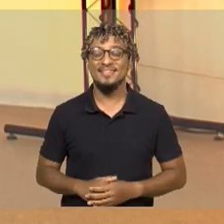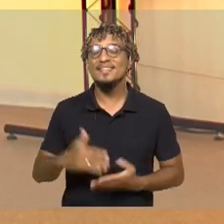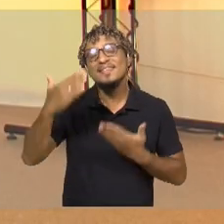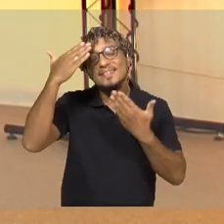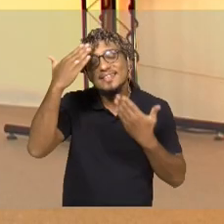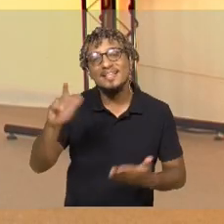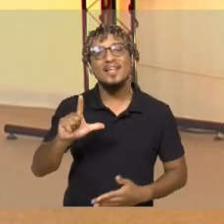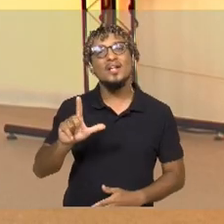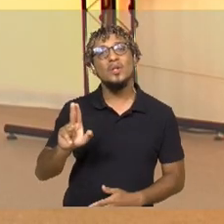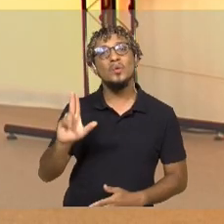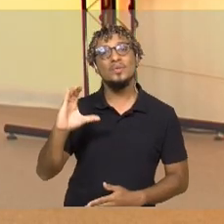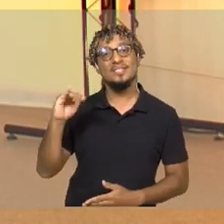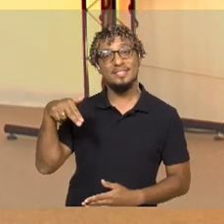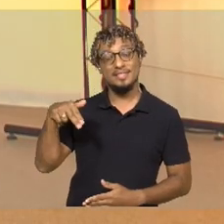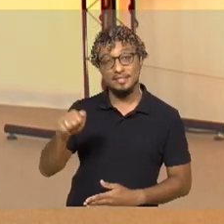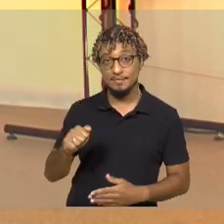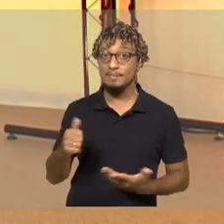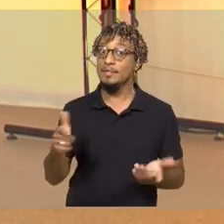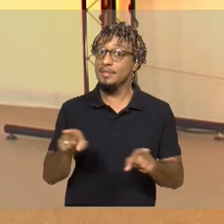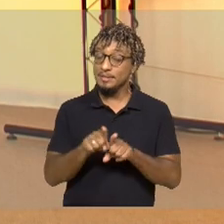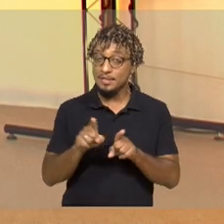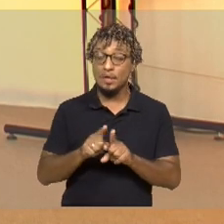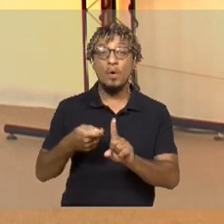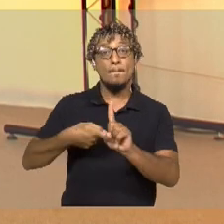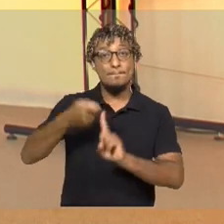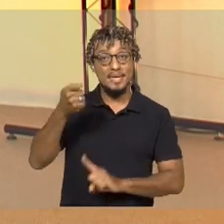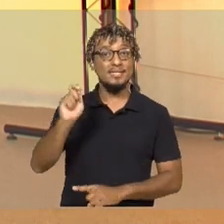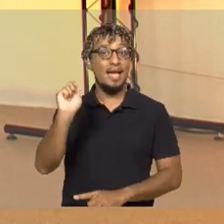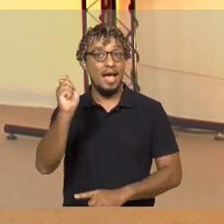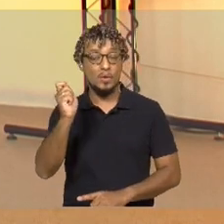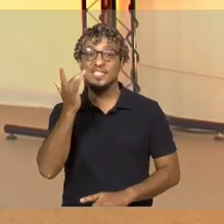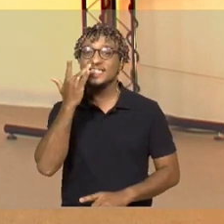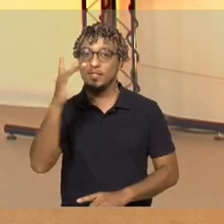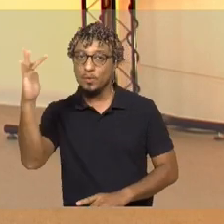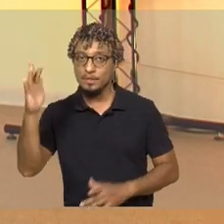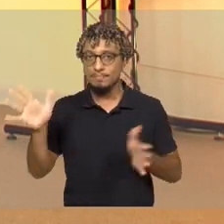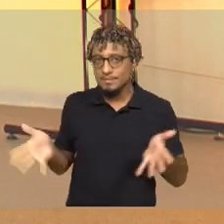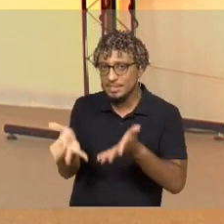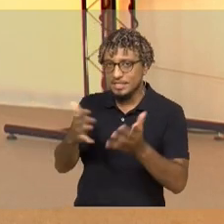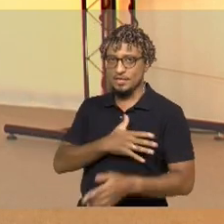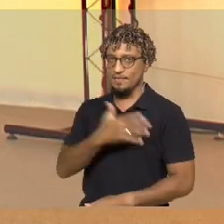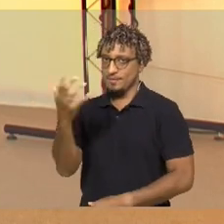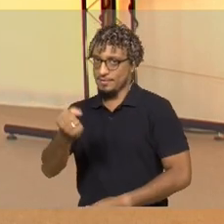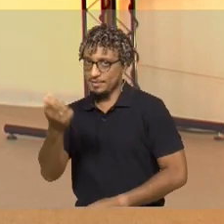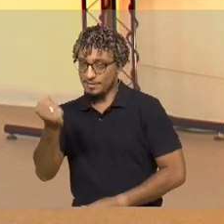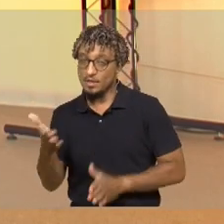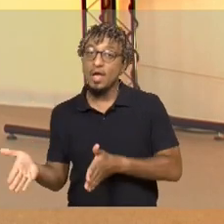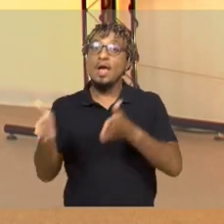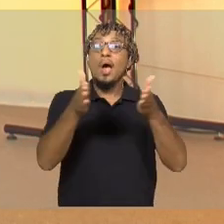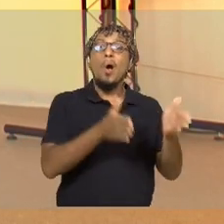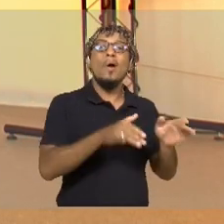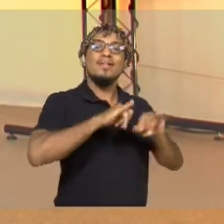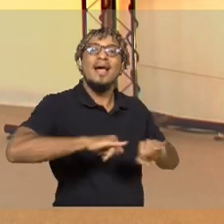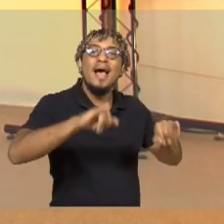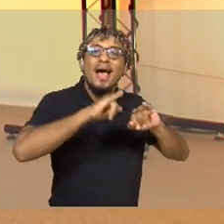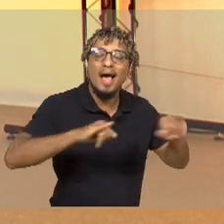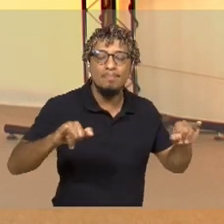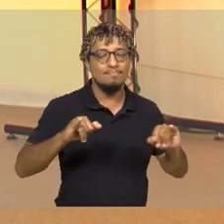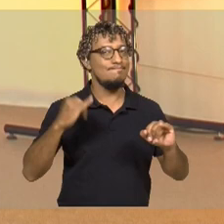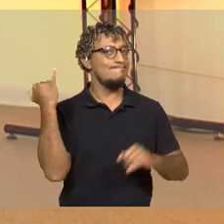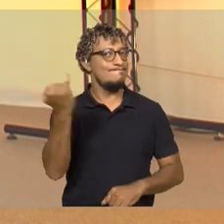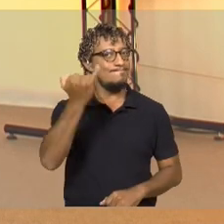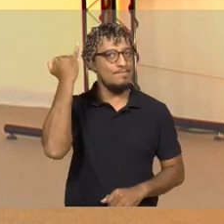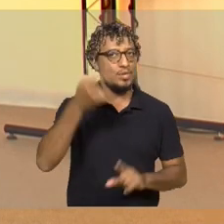Obrigada, Luciana. Gente, além do Agosto Dourado, de incentivo ao aleitamento materno, uma outra campanha também é